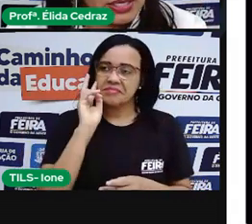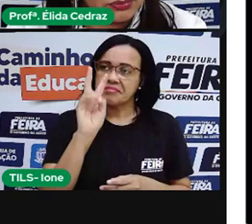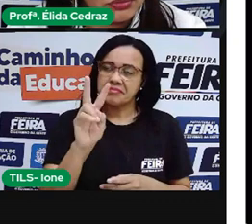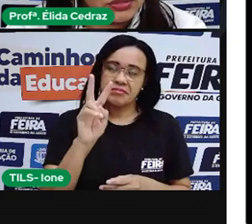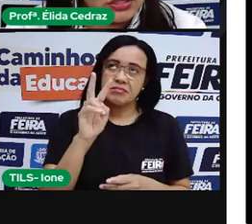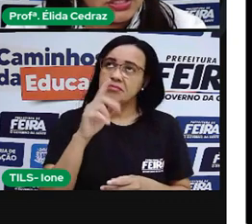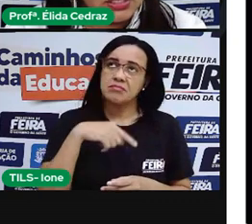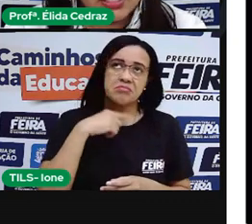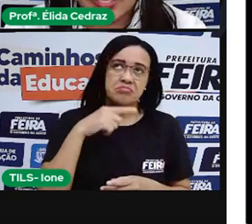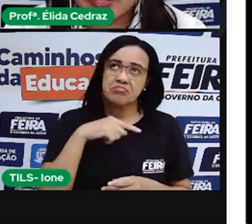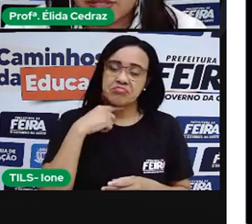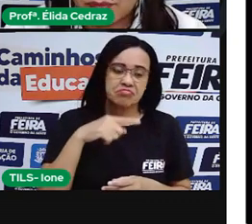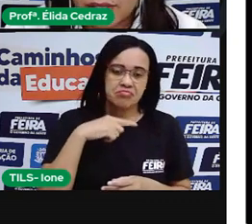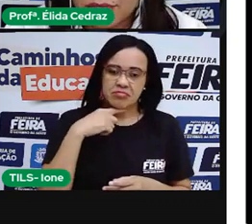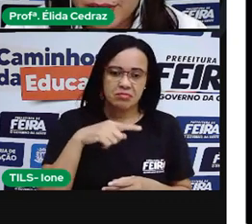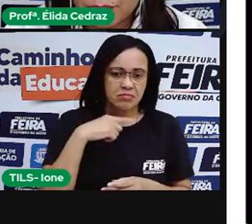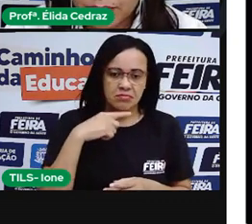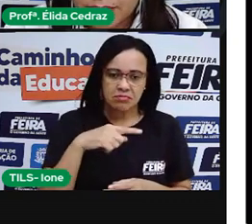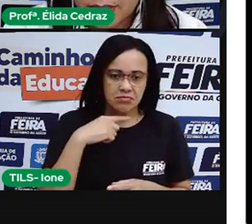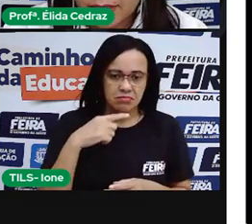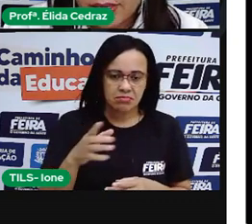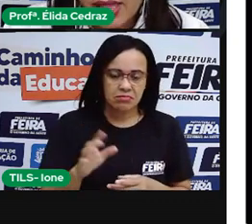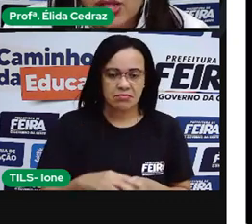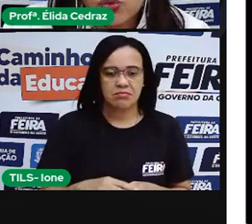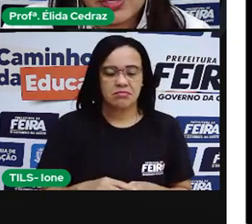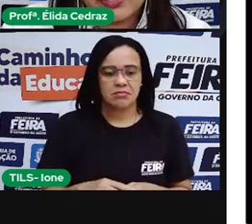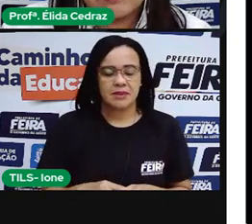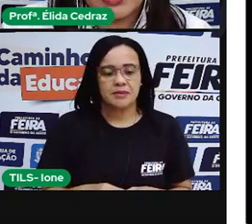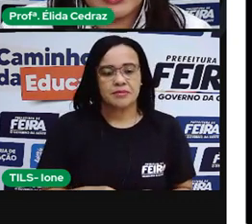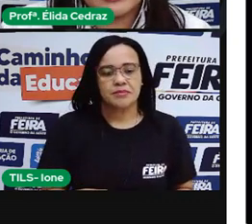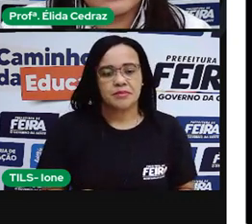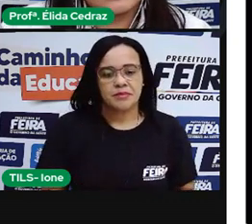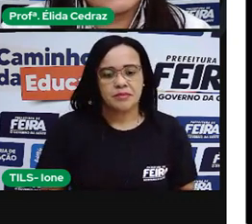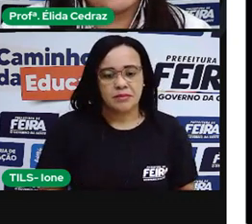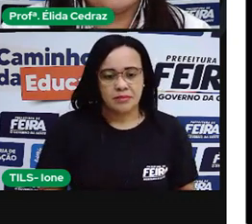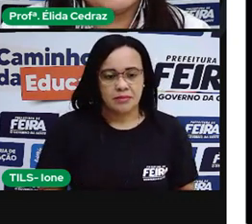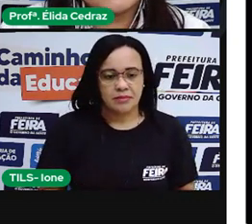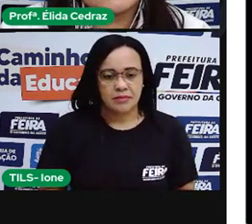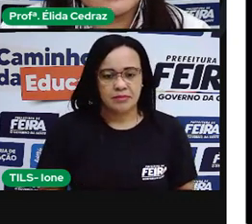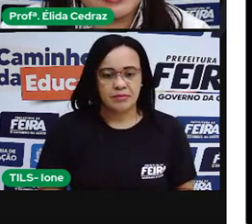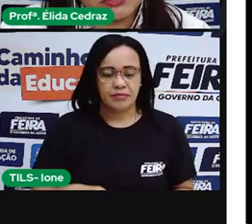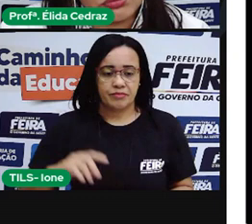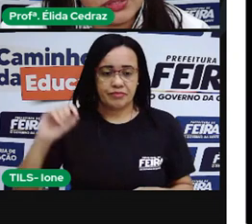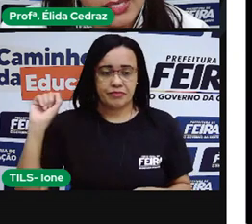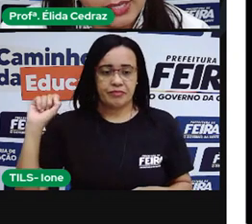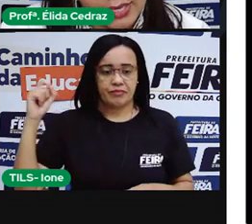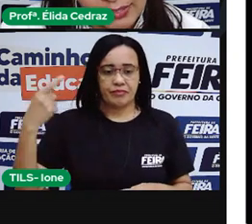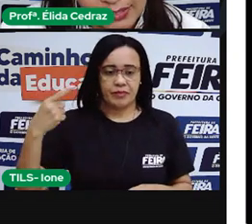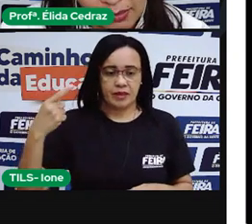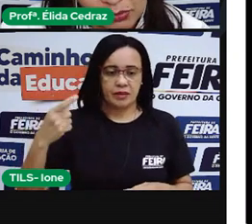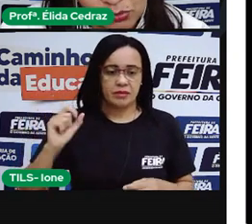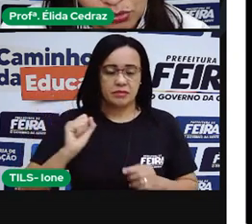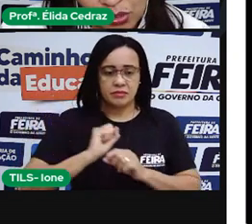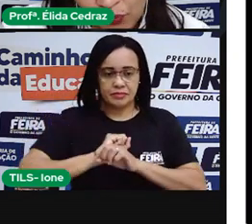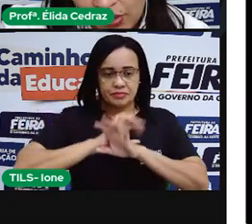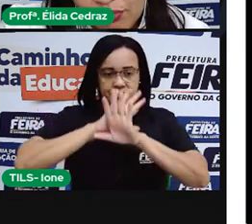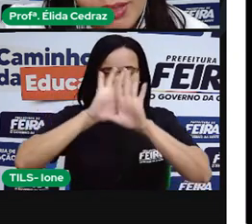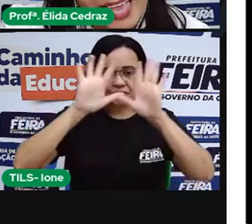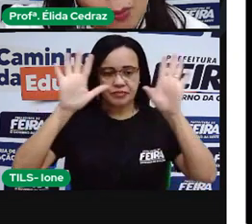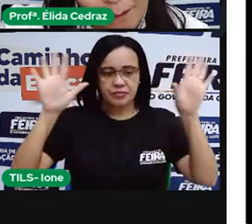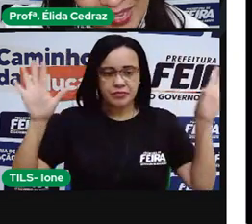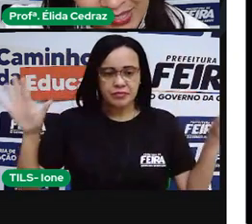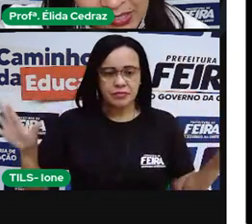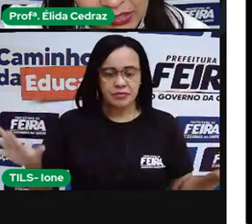ela no céu. Então, o que vai acontecer? Agora, a iluminação que ela recebe do Sol